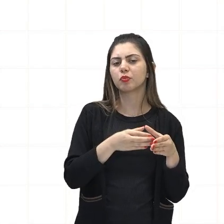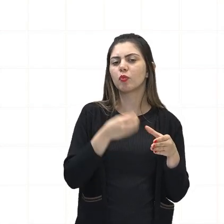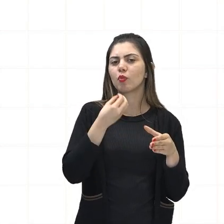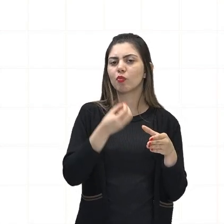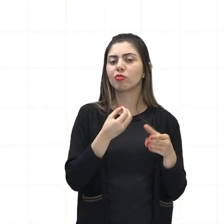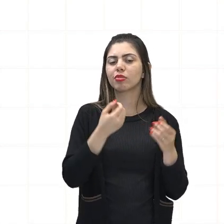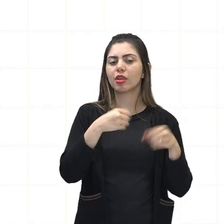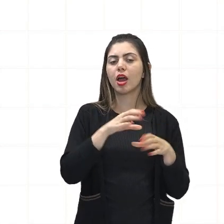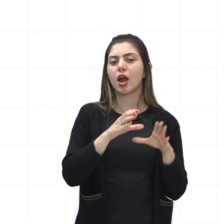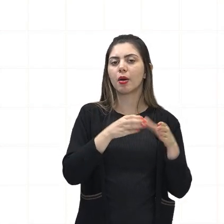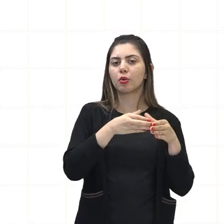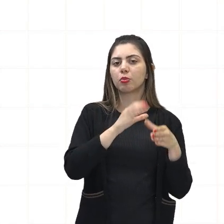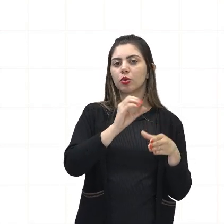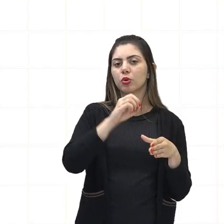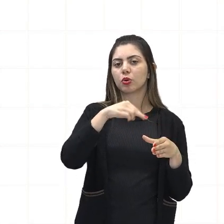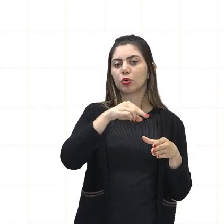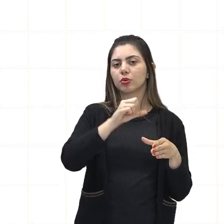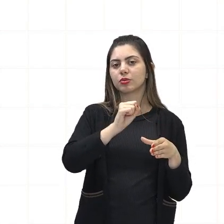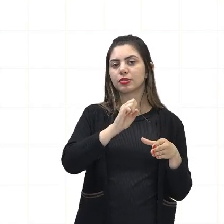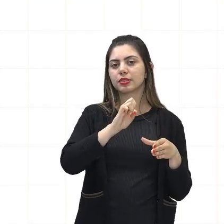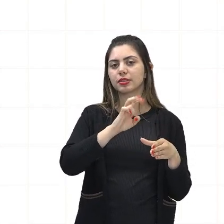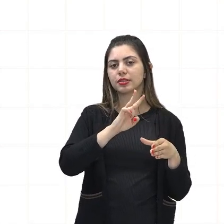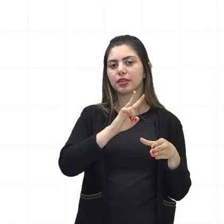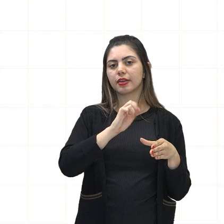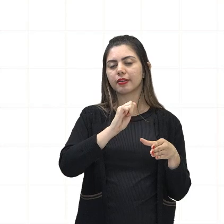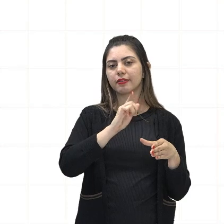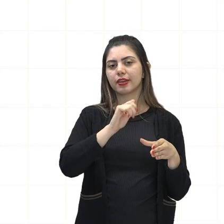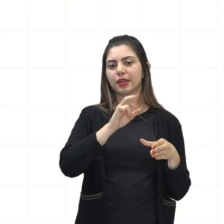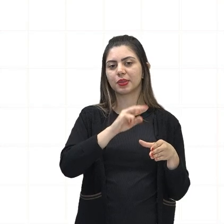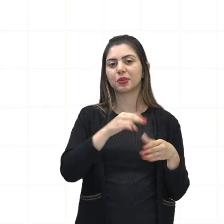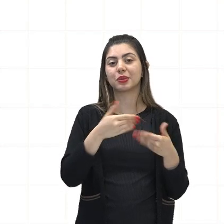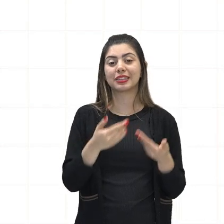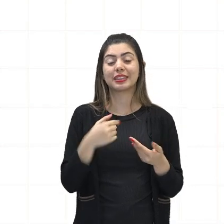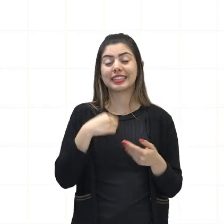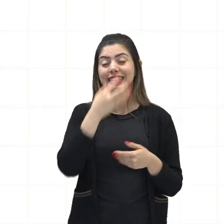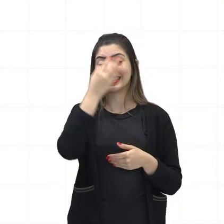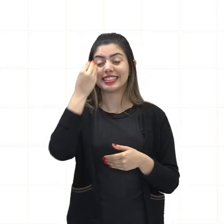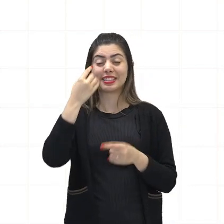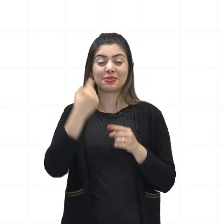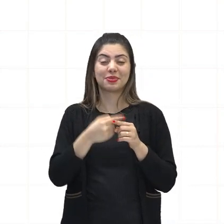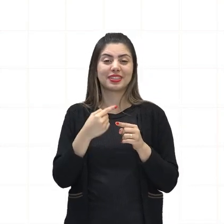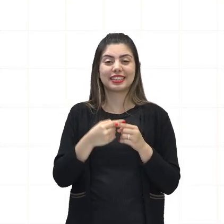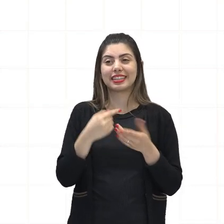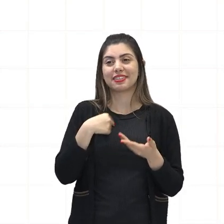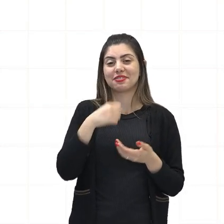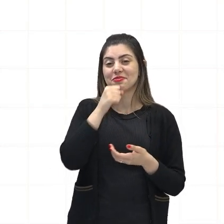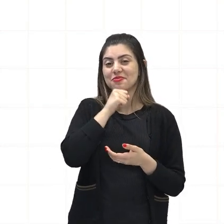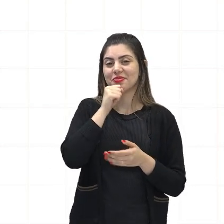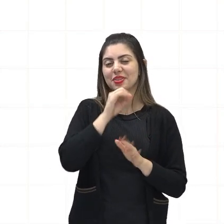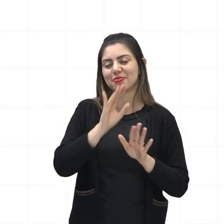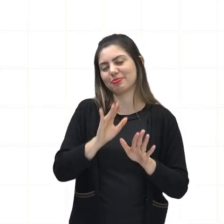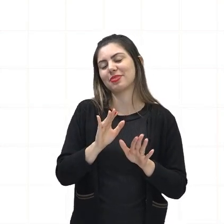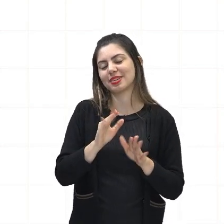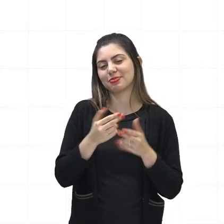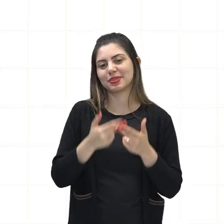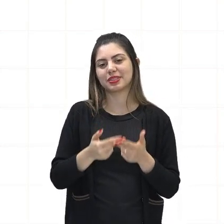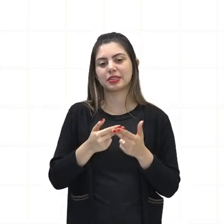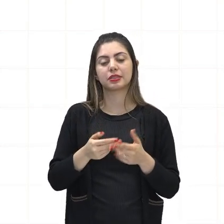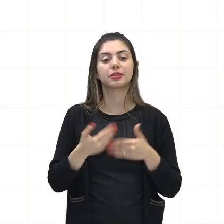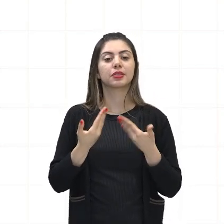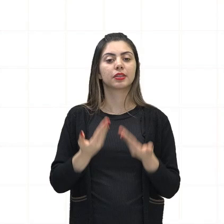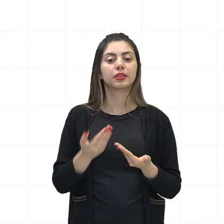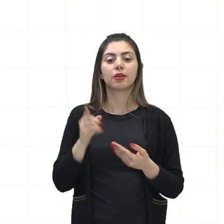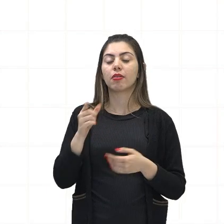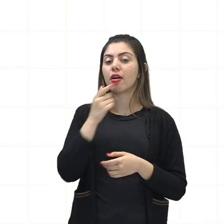Partido Conservador. O professor de um branco aqui está ficando velhinho, já está começando a esquecer das coisas, os cabelos brancos estão aparecendo. Então, o senhor no cavalinho